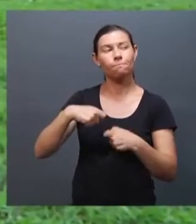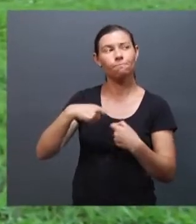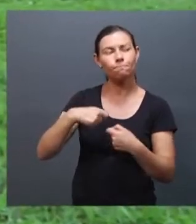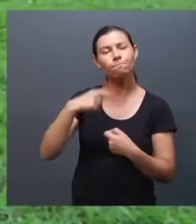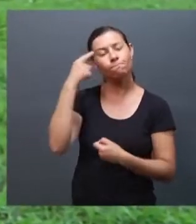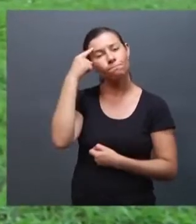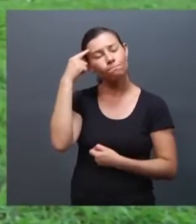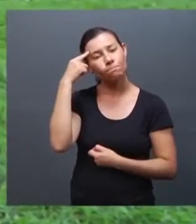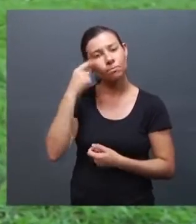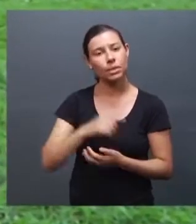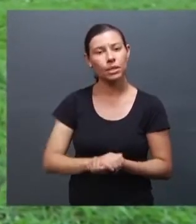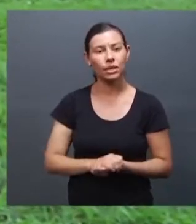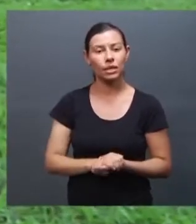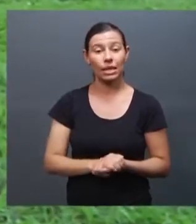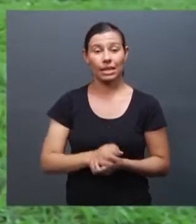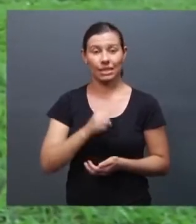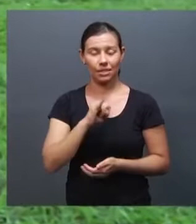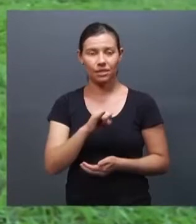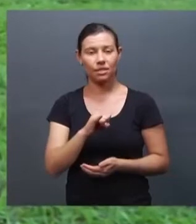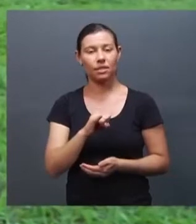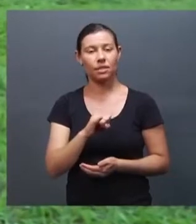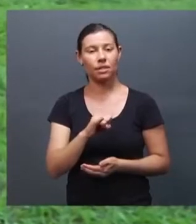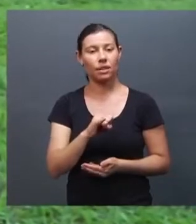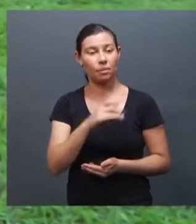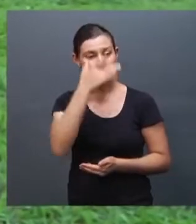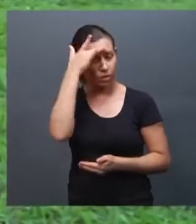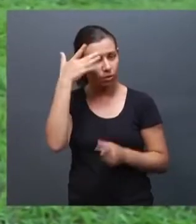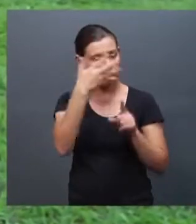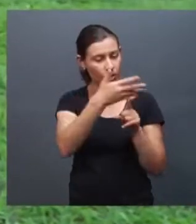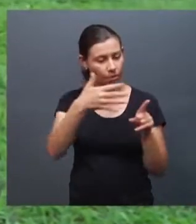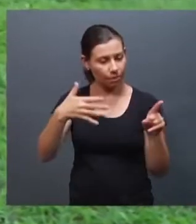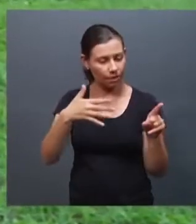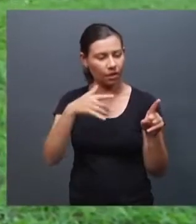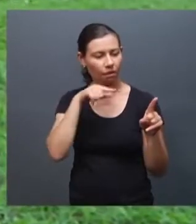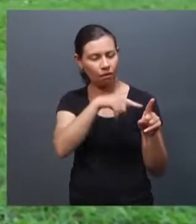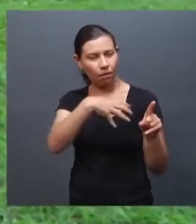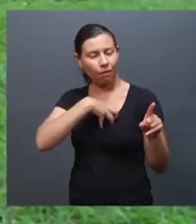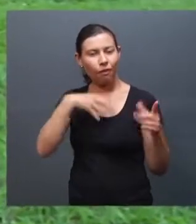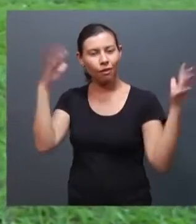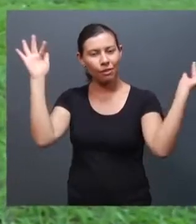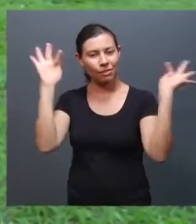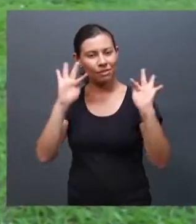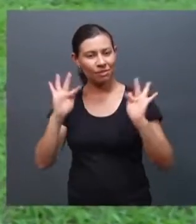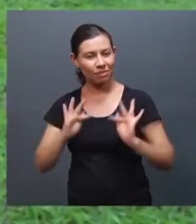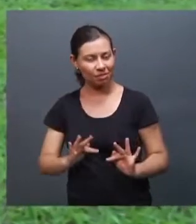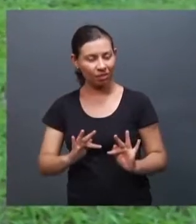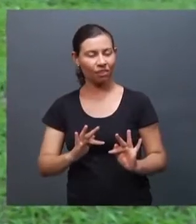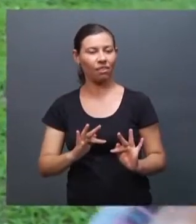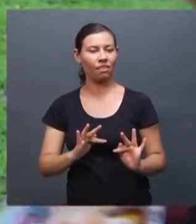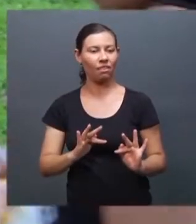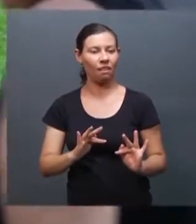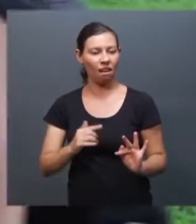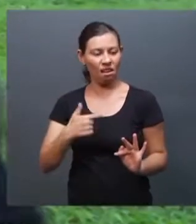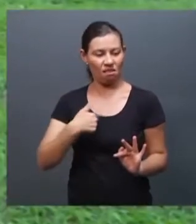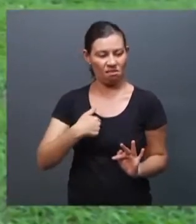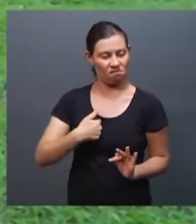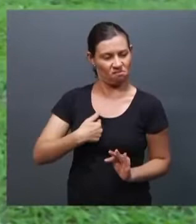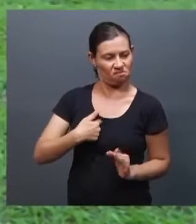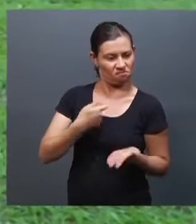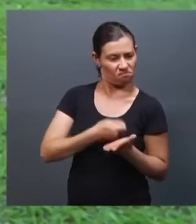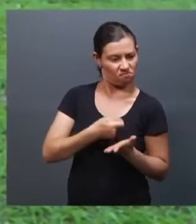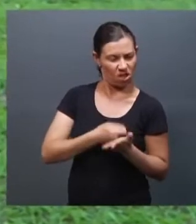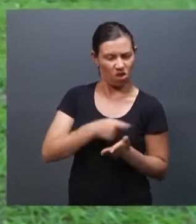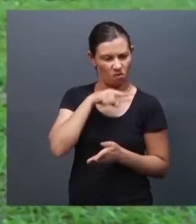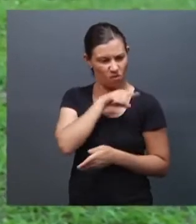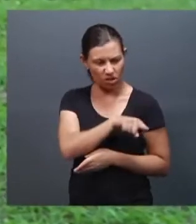estão felizes do jeito que elas são na vida delas, quem somos nós para obrigá-las a ser o que não